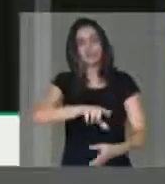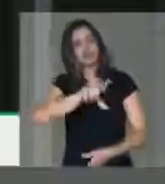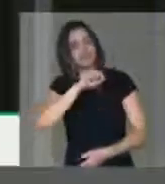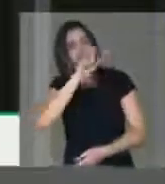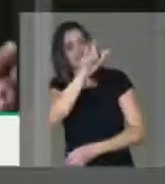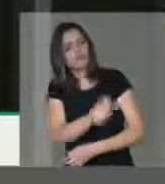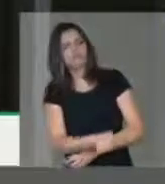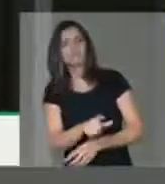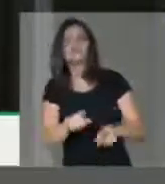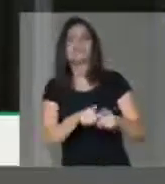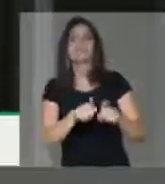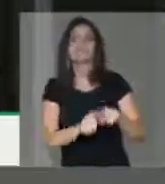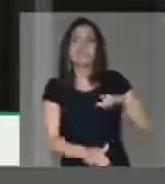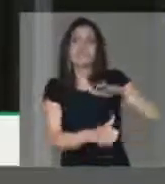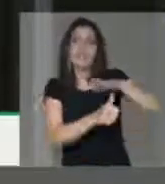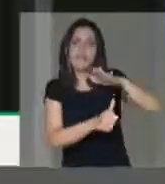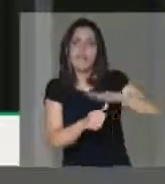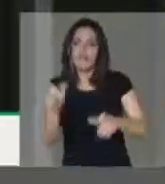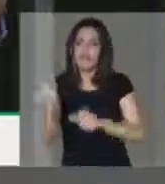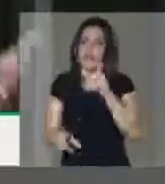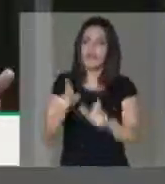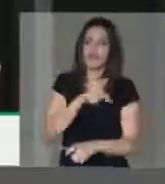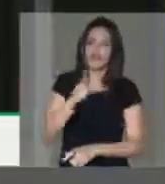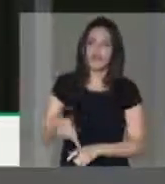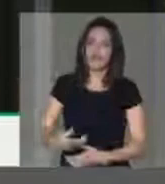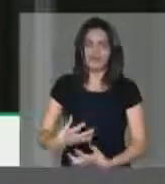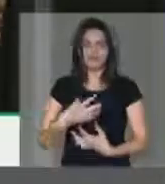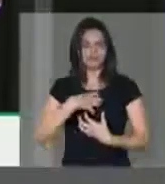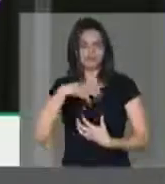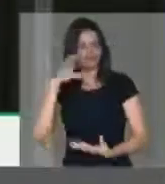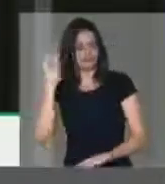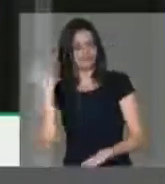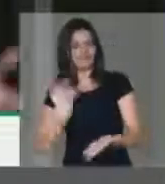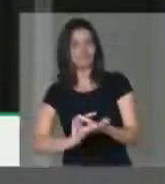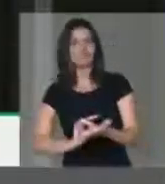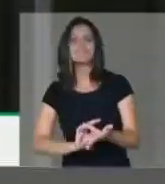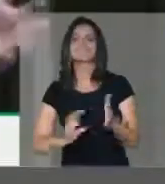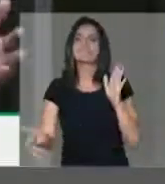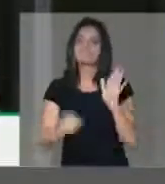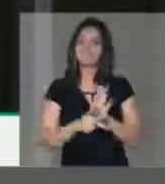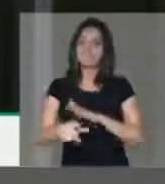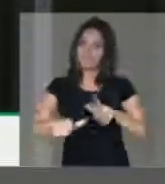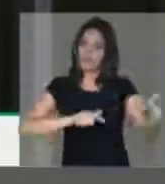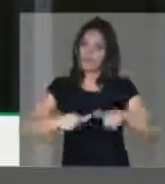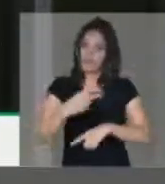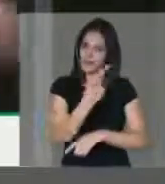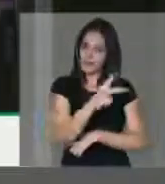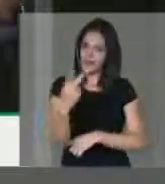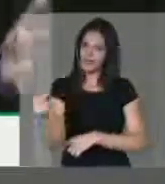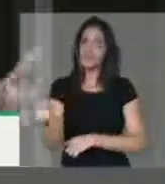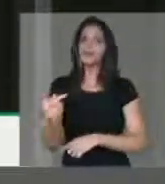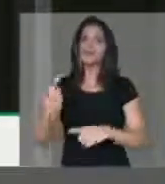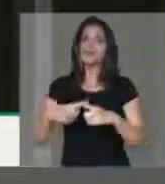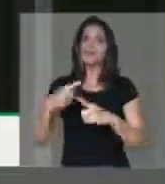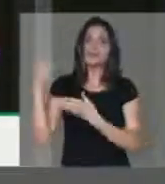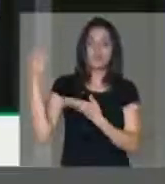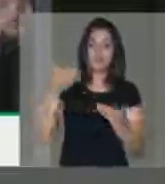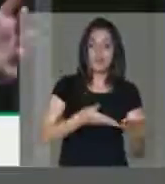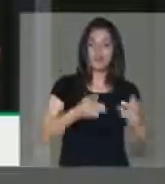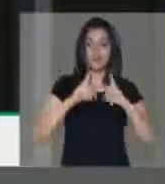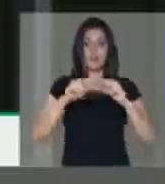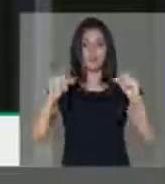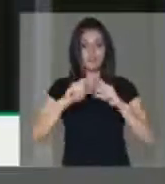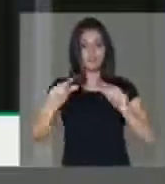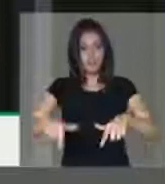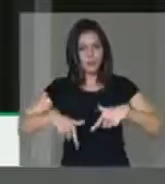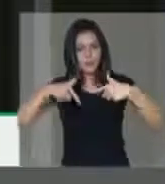eleitos, e eu pude sentir a legitimidade do mandato que eles executam. Então, vieram para Brasília,